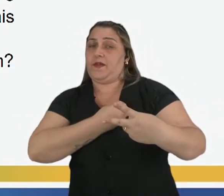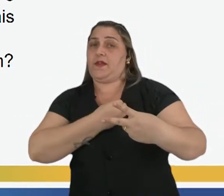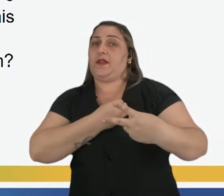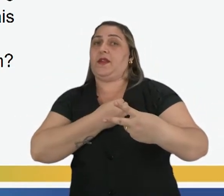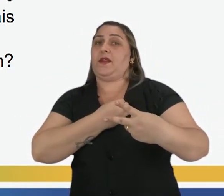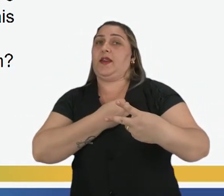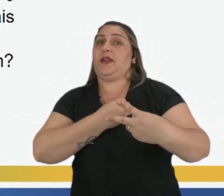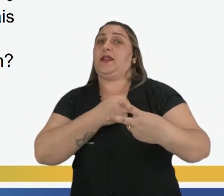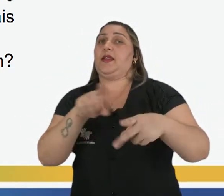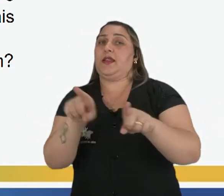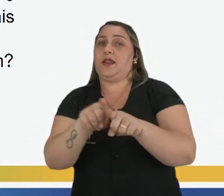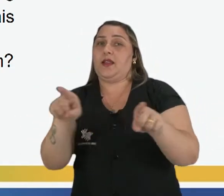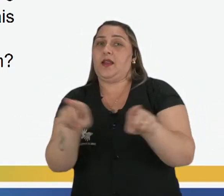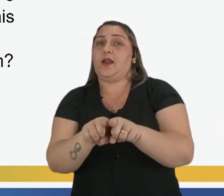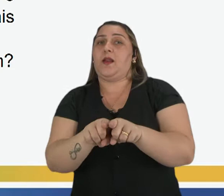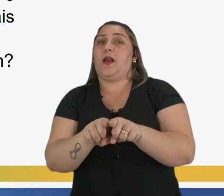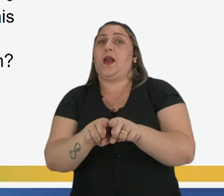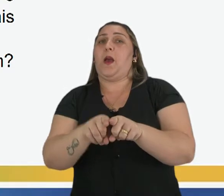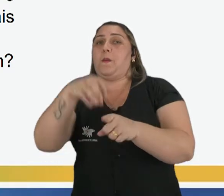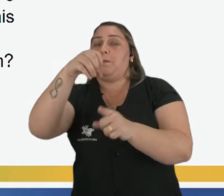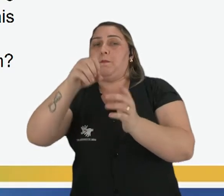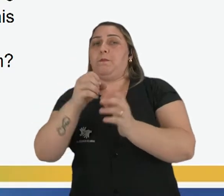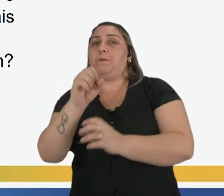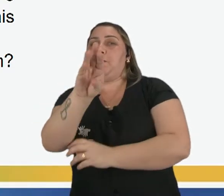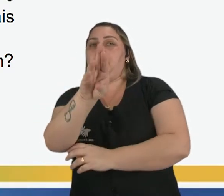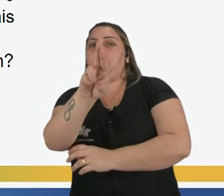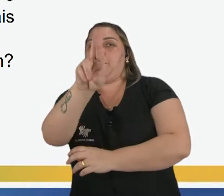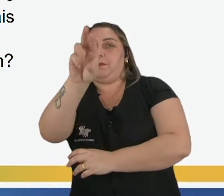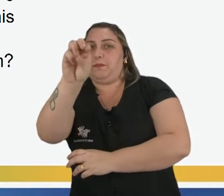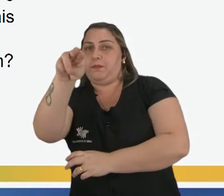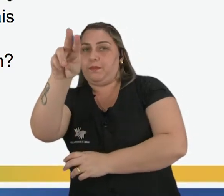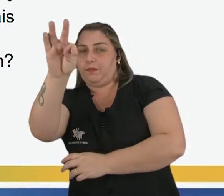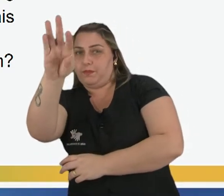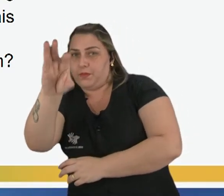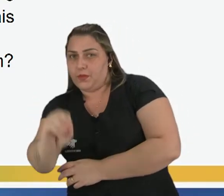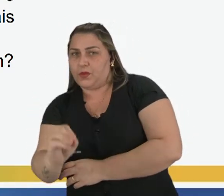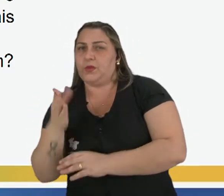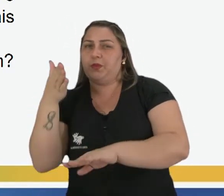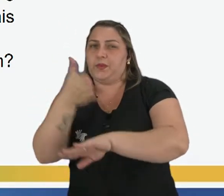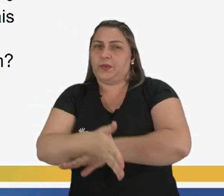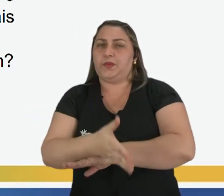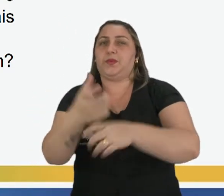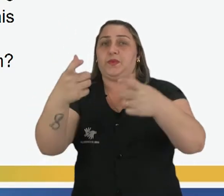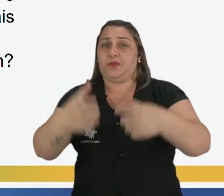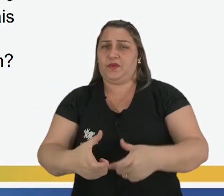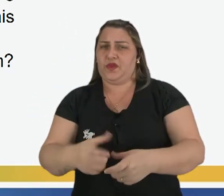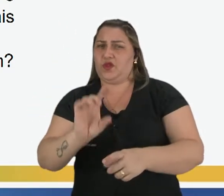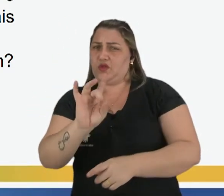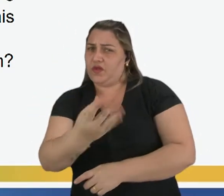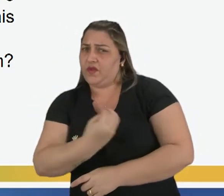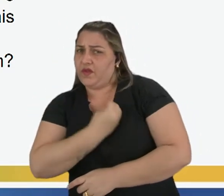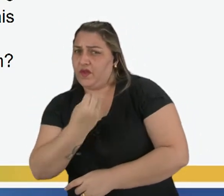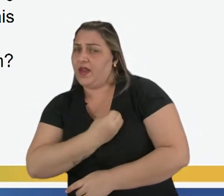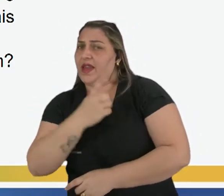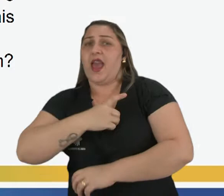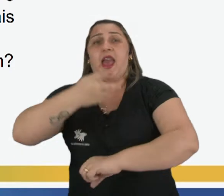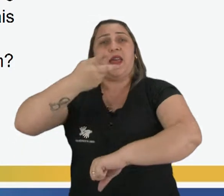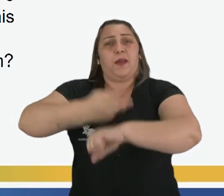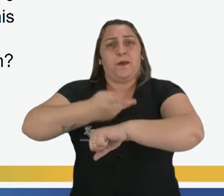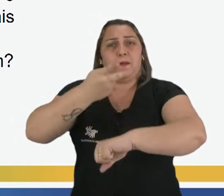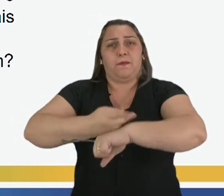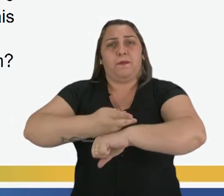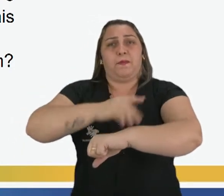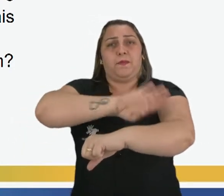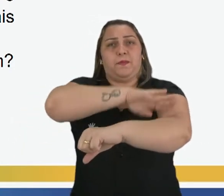elementos não vivos, que são os seres brutos. Todo lugar que você vai só tem seres vivos? Não. Tem rochas, tem